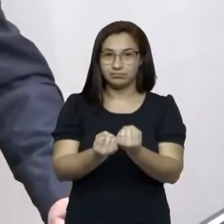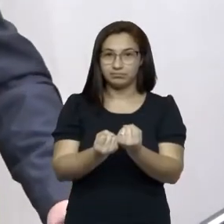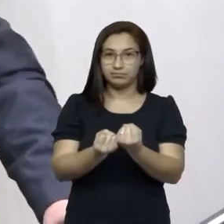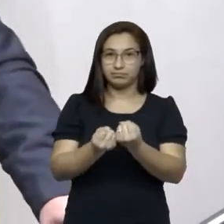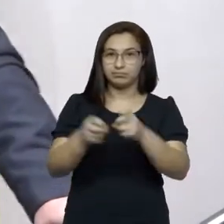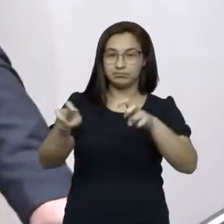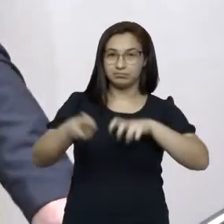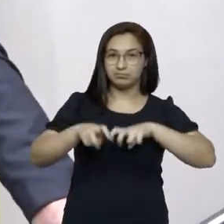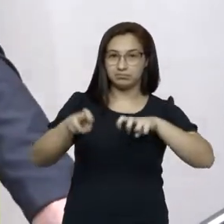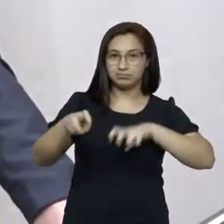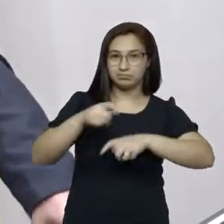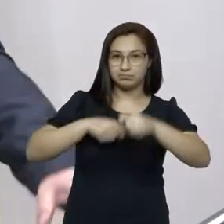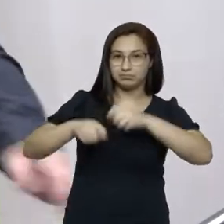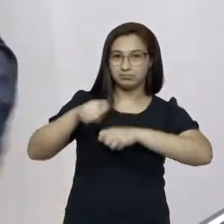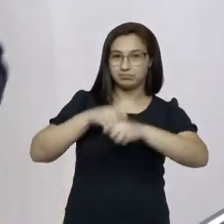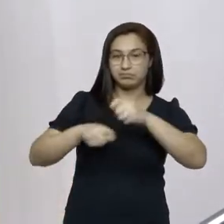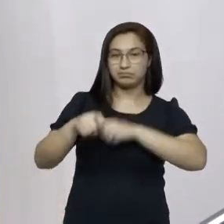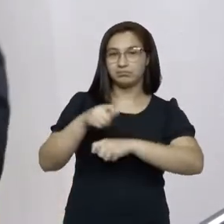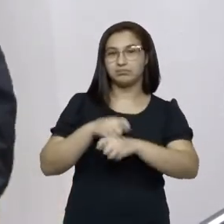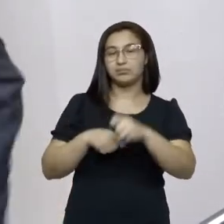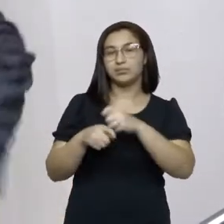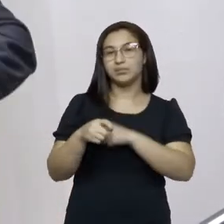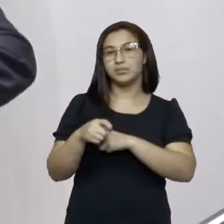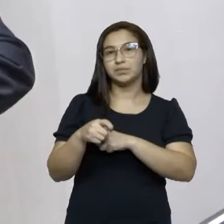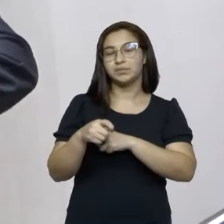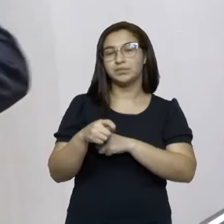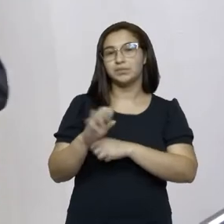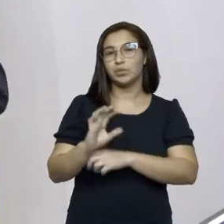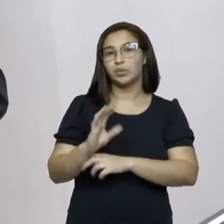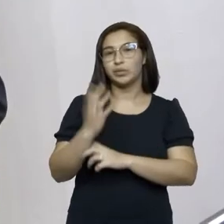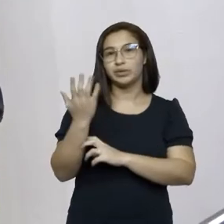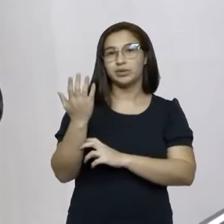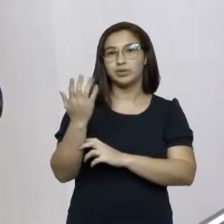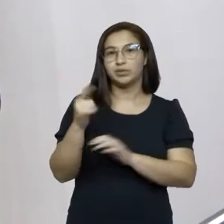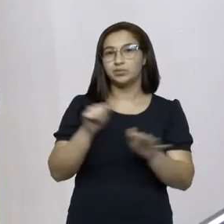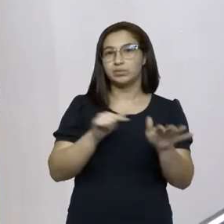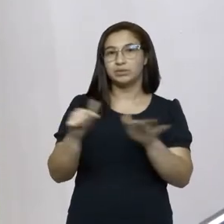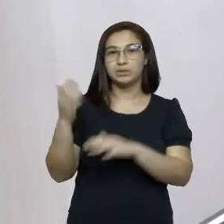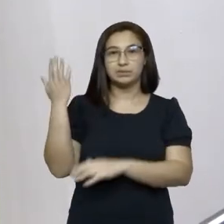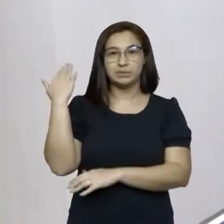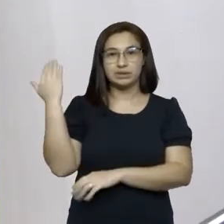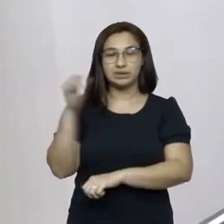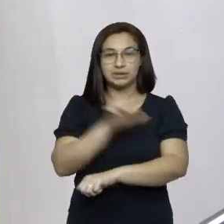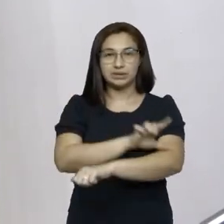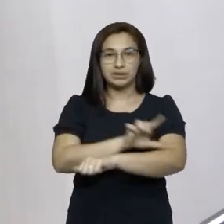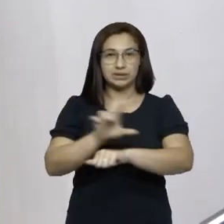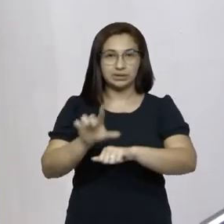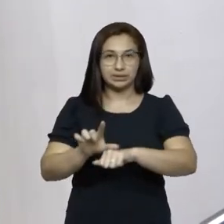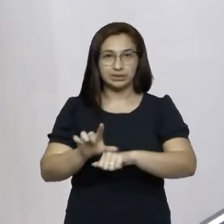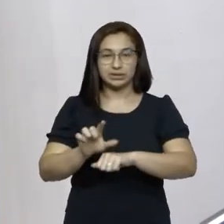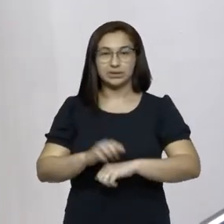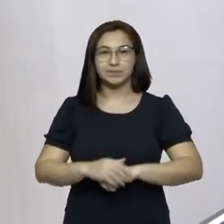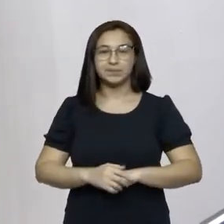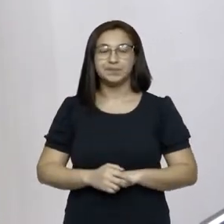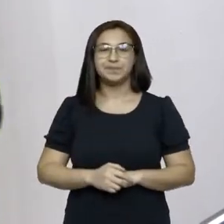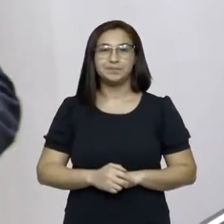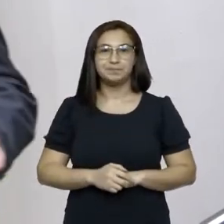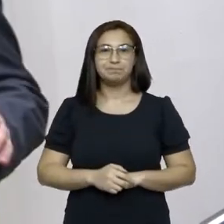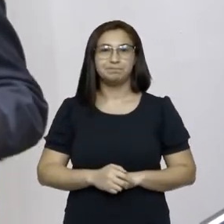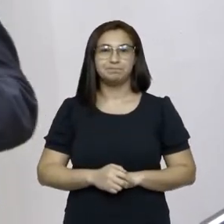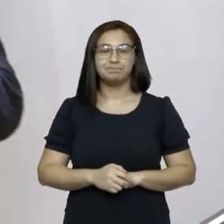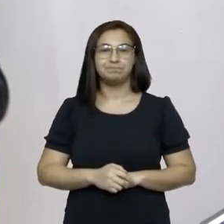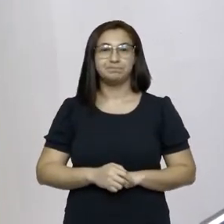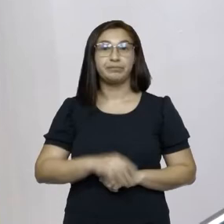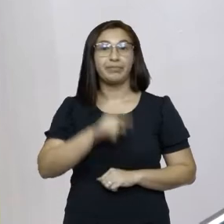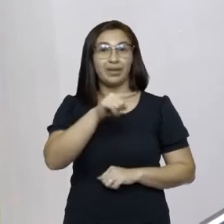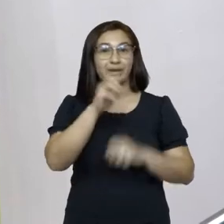na outra semana, em Lages, que, por sinal, foi um